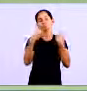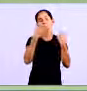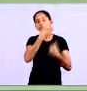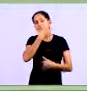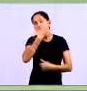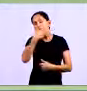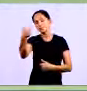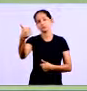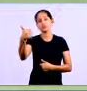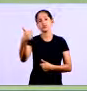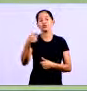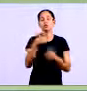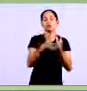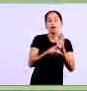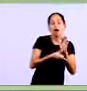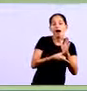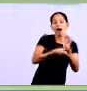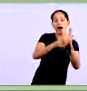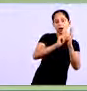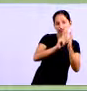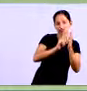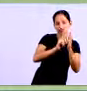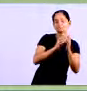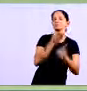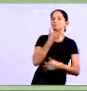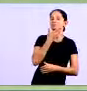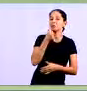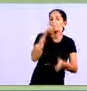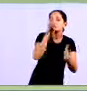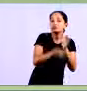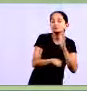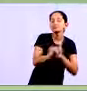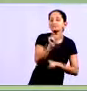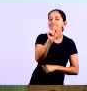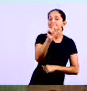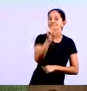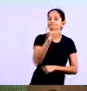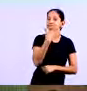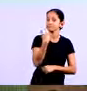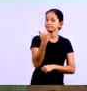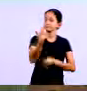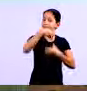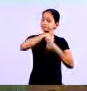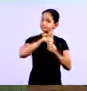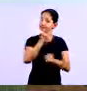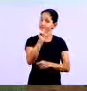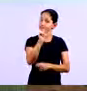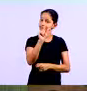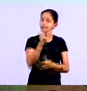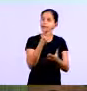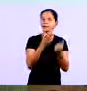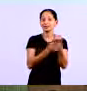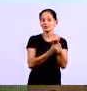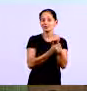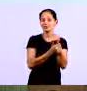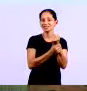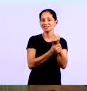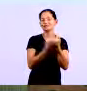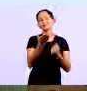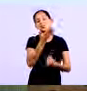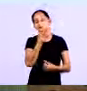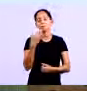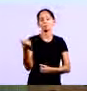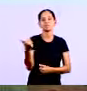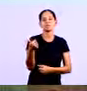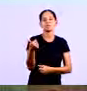se eu tiver a possibilidade de eu pagar essas contas antecipadas, ganhando desconto, que eu possa fazer isso. Então, o controle que eu tenho para manter o meu bom